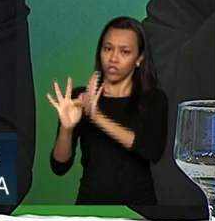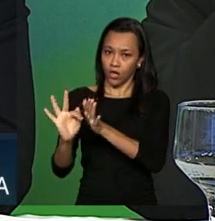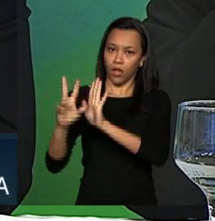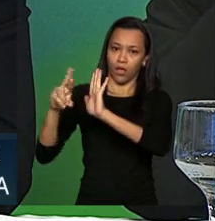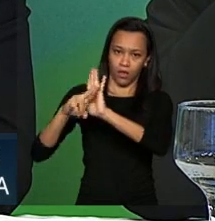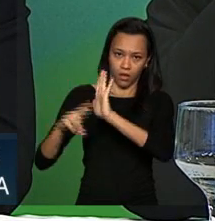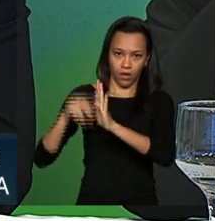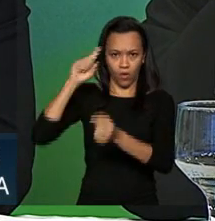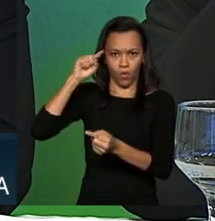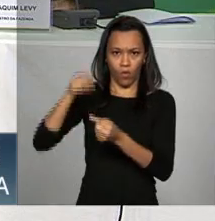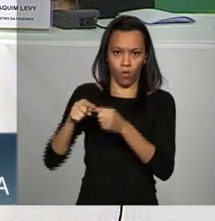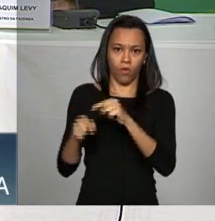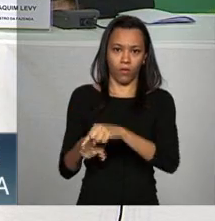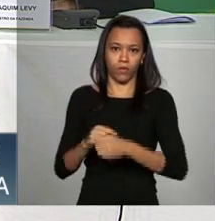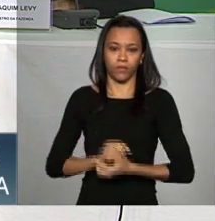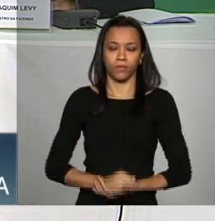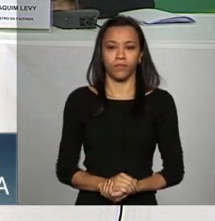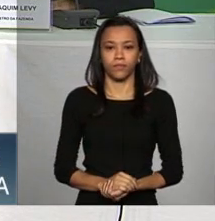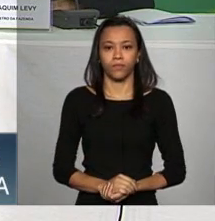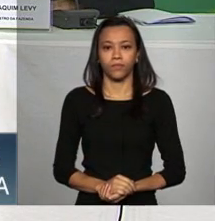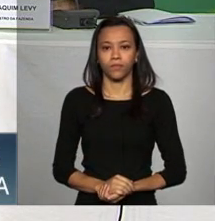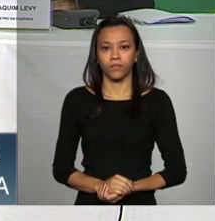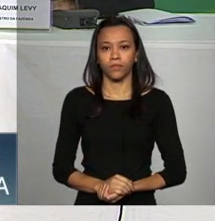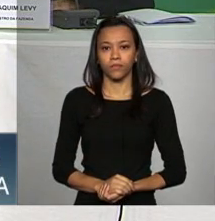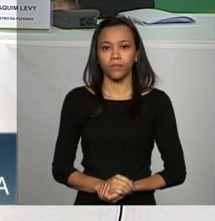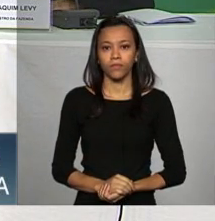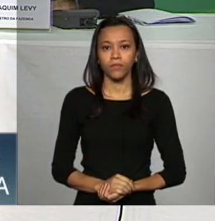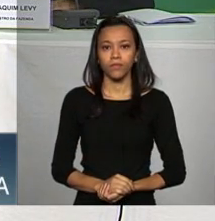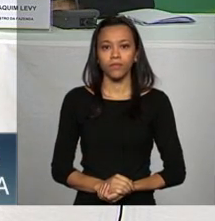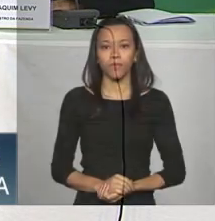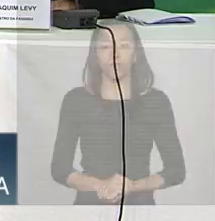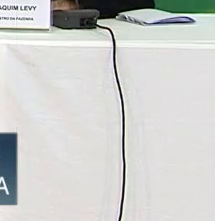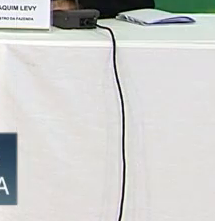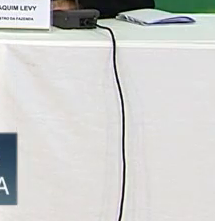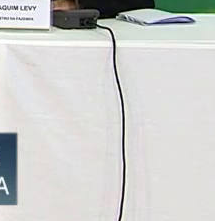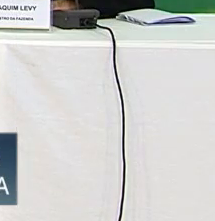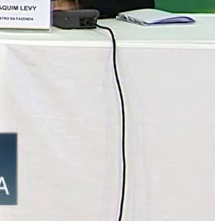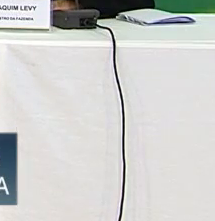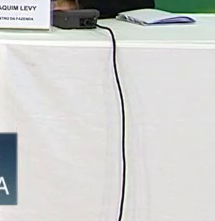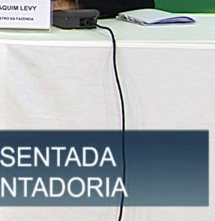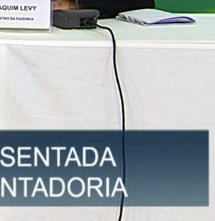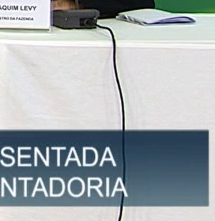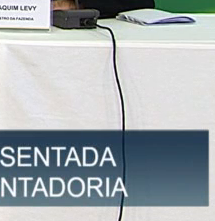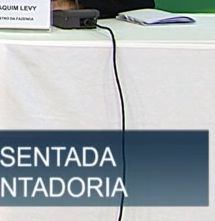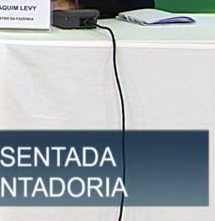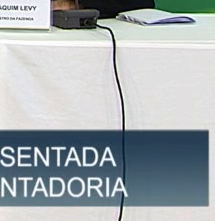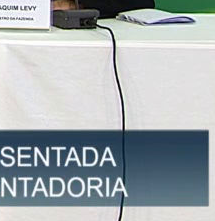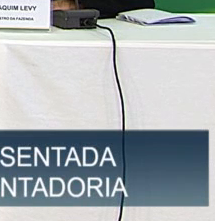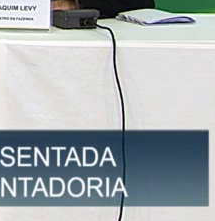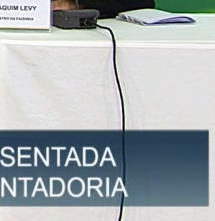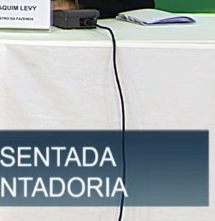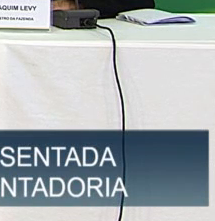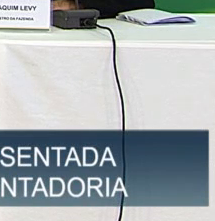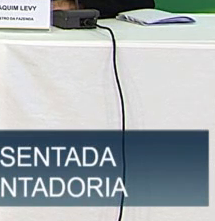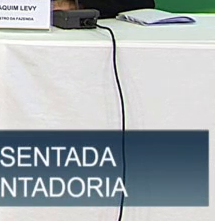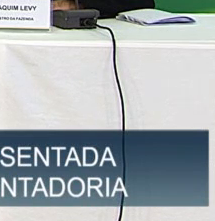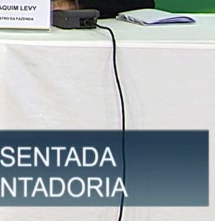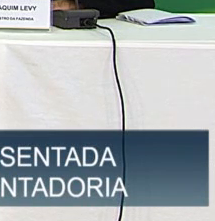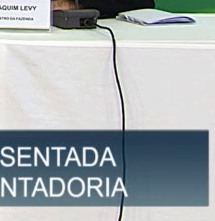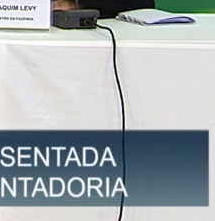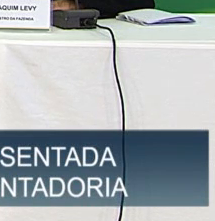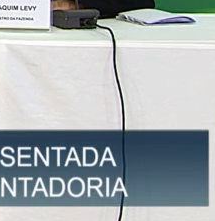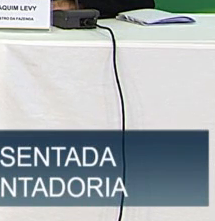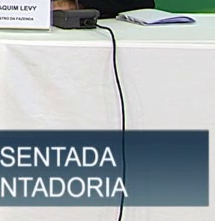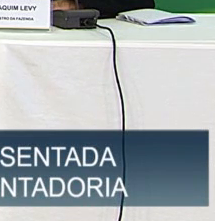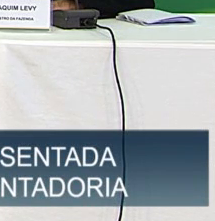momento da aposentadoria próximo bom dia ministro Marina Dias da Folha de São Paulo ministro há outros vetos